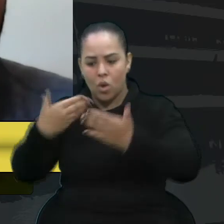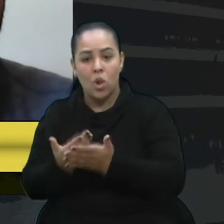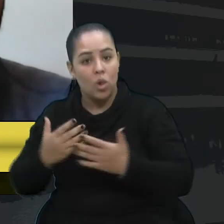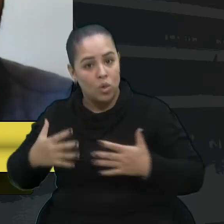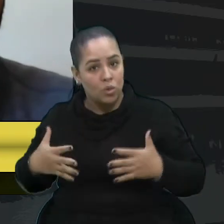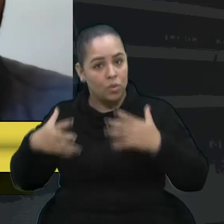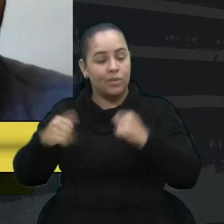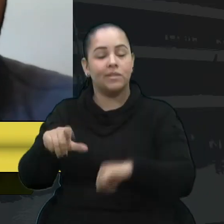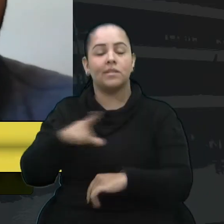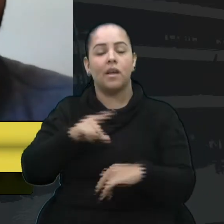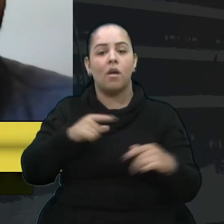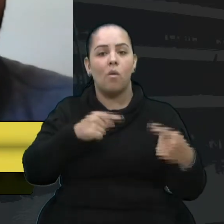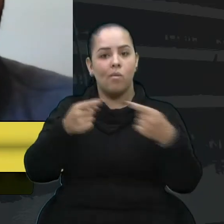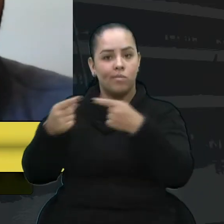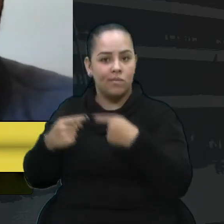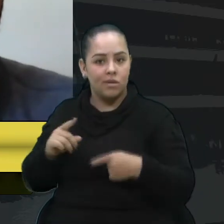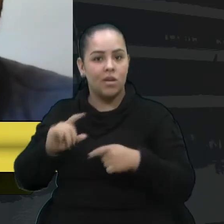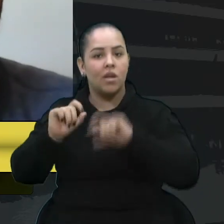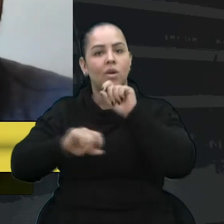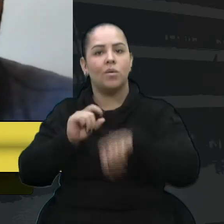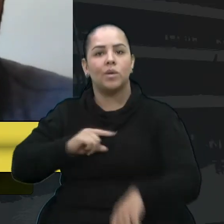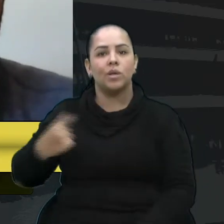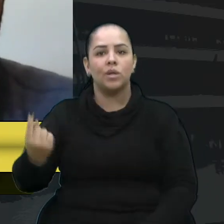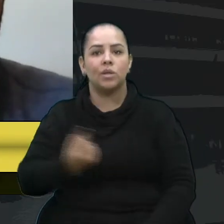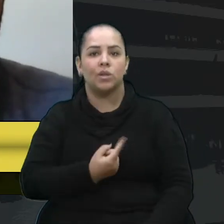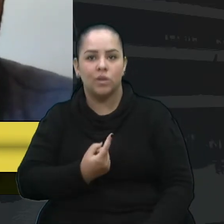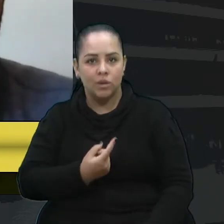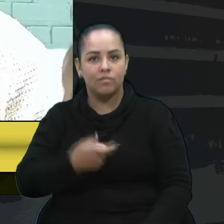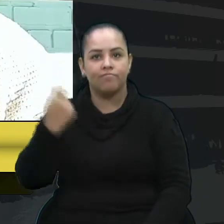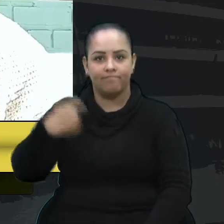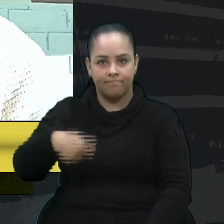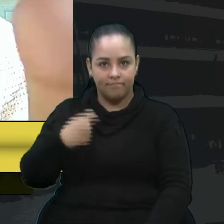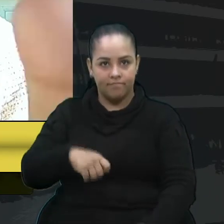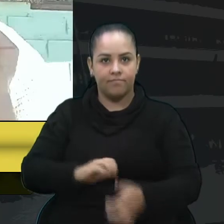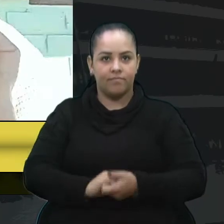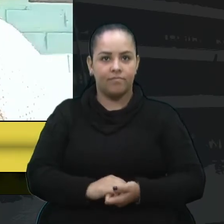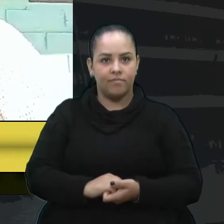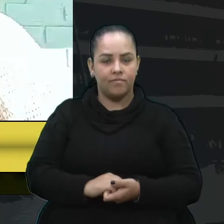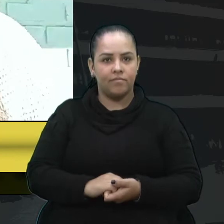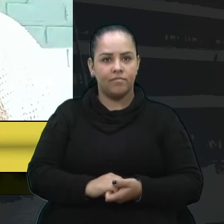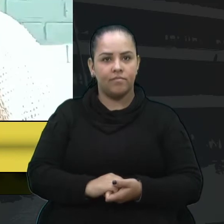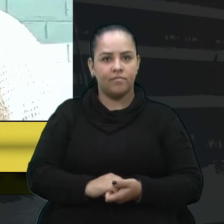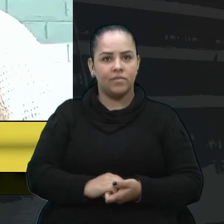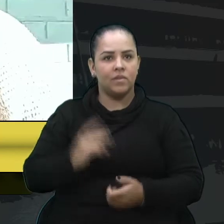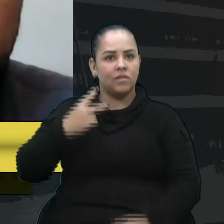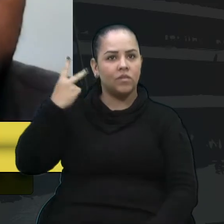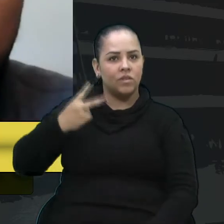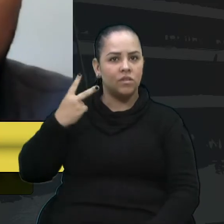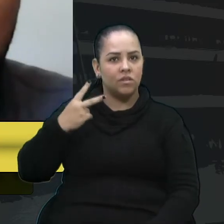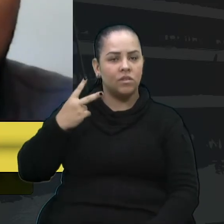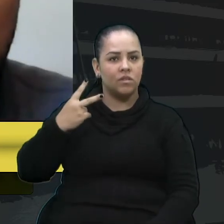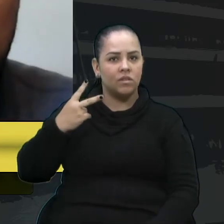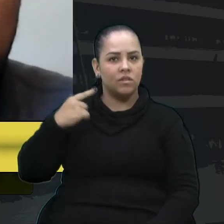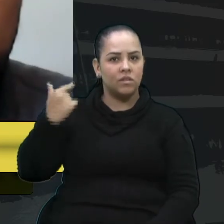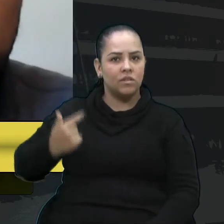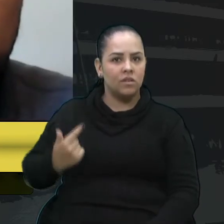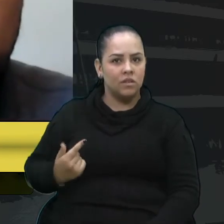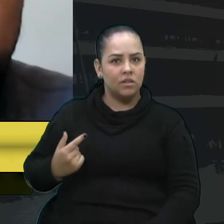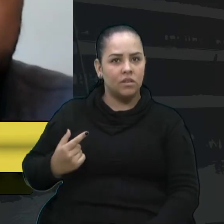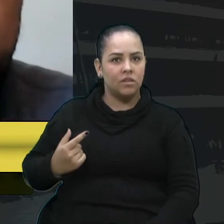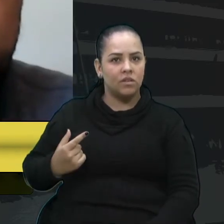contato, e é o que nós precisamos nesse momento. A vereadora Denise pediu, não sei se alguém pediu antes, eu não escutei.